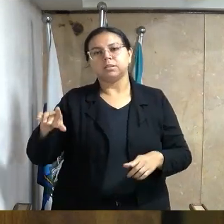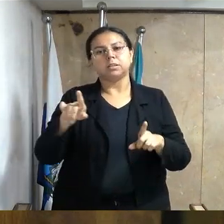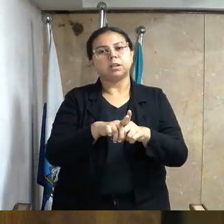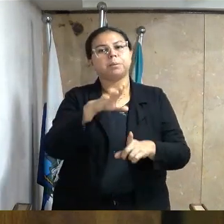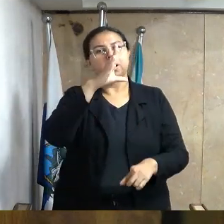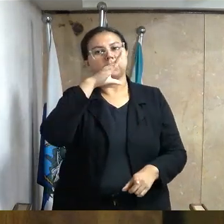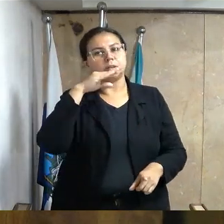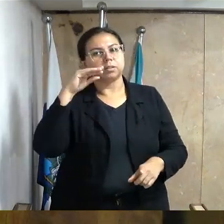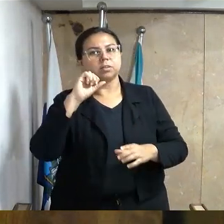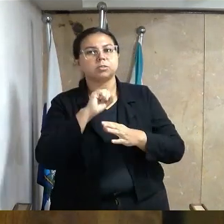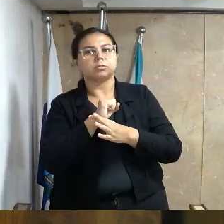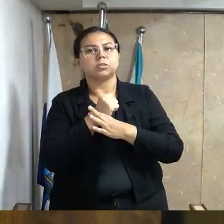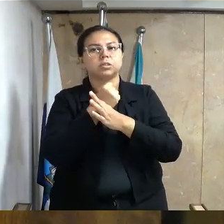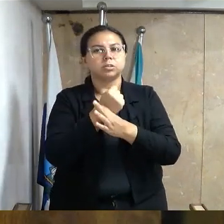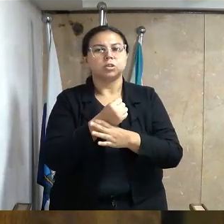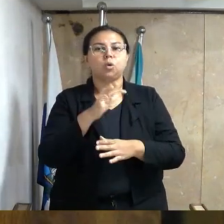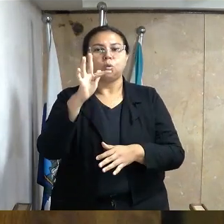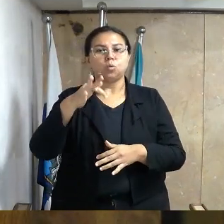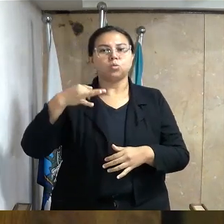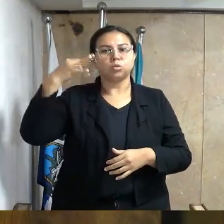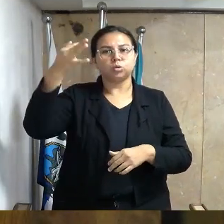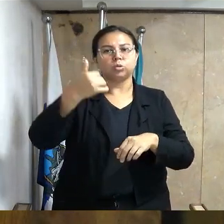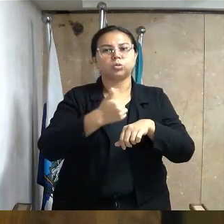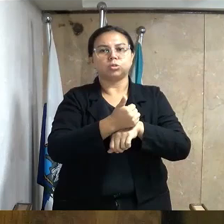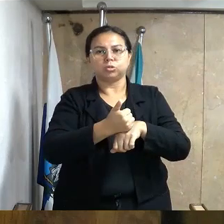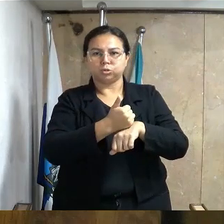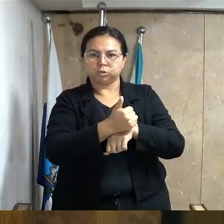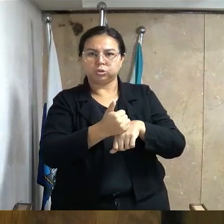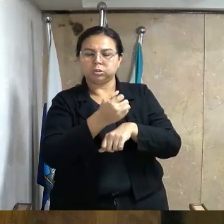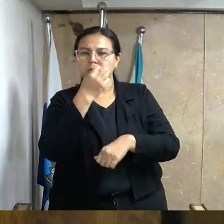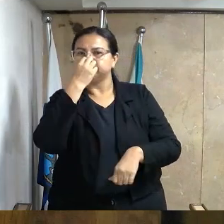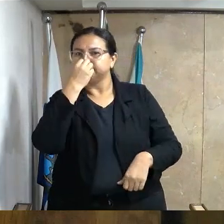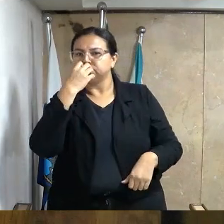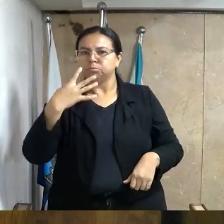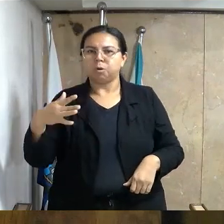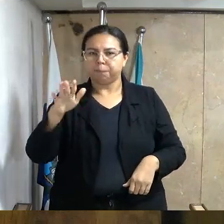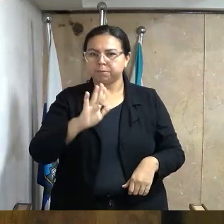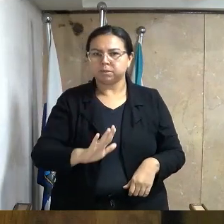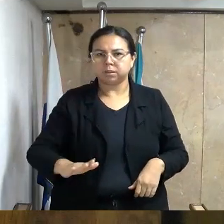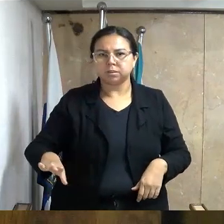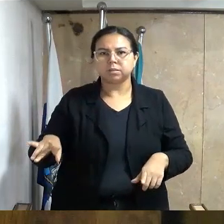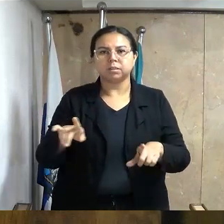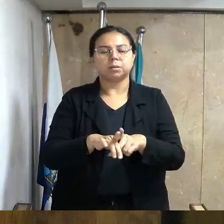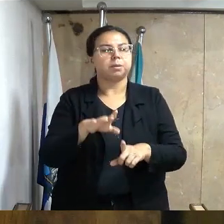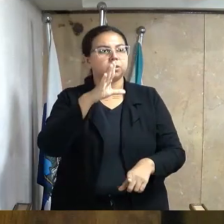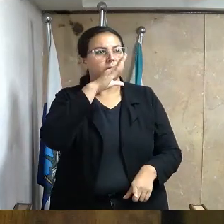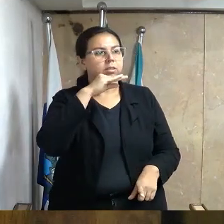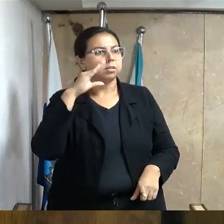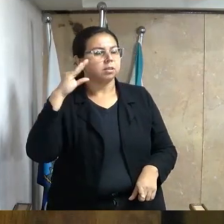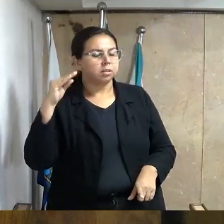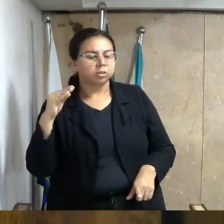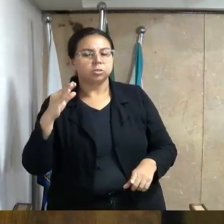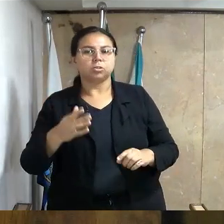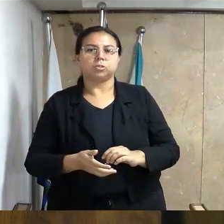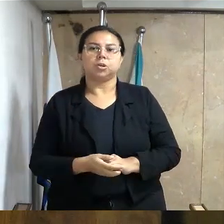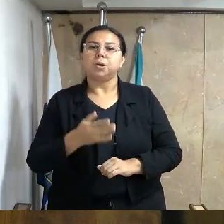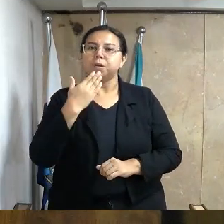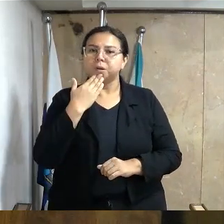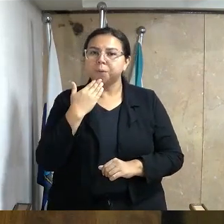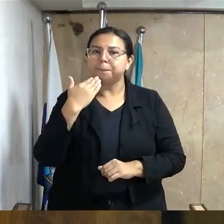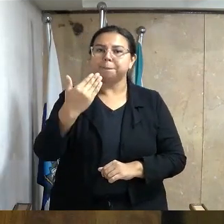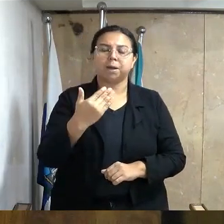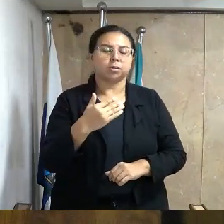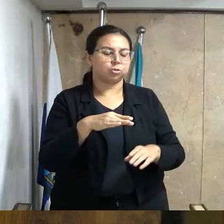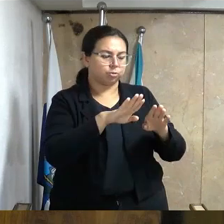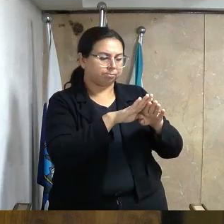assim, um futuro mais digno e promissor para as nossas crianças e adolescentes. Assim, solicito à